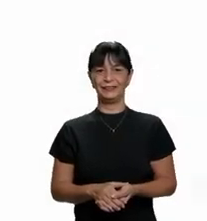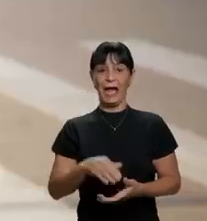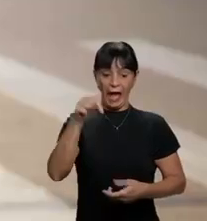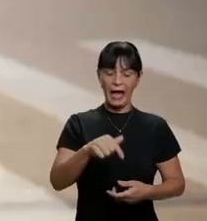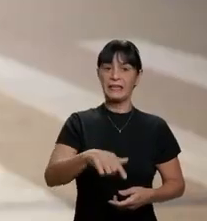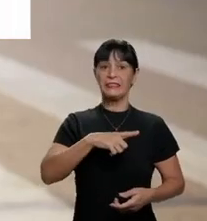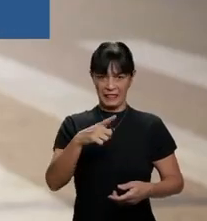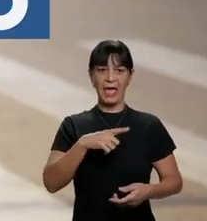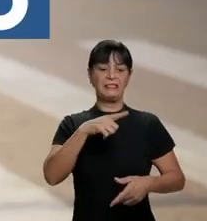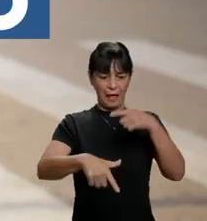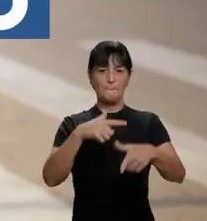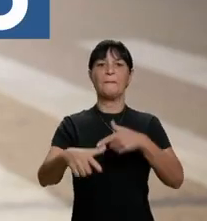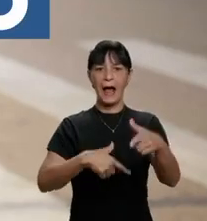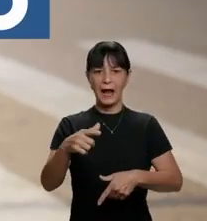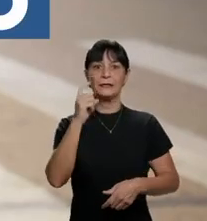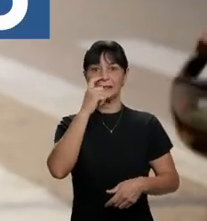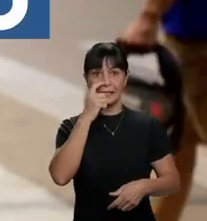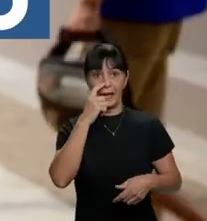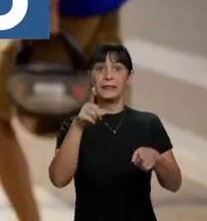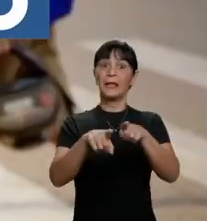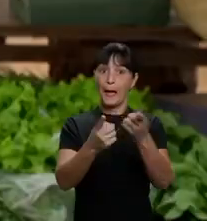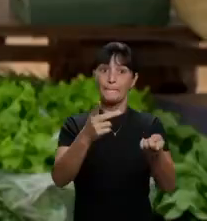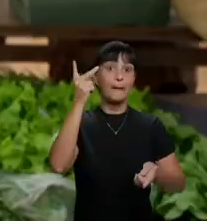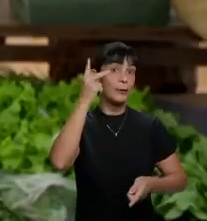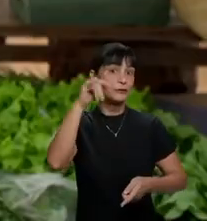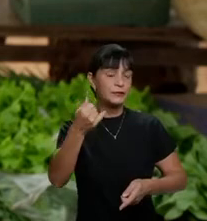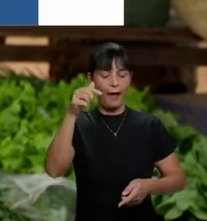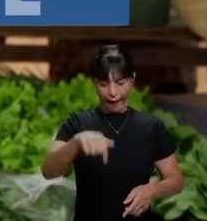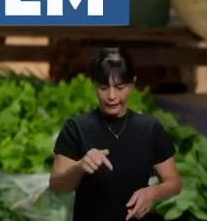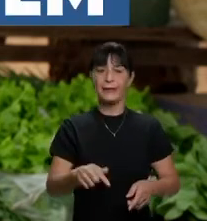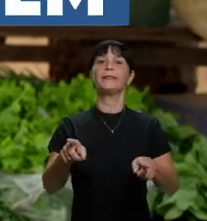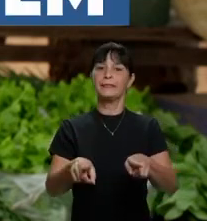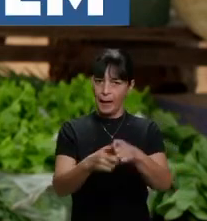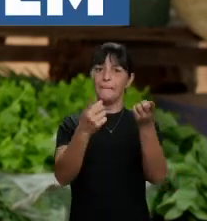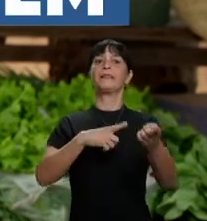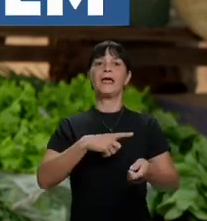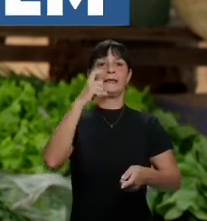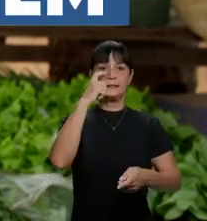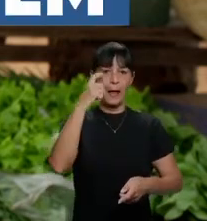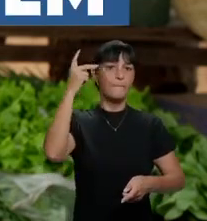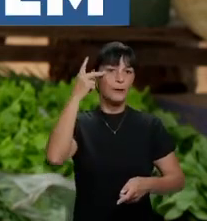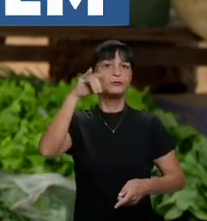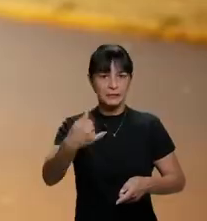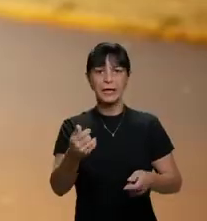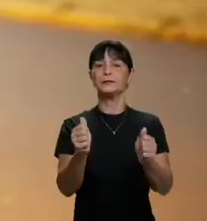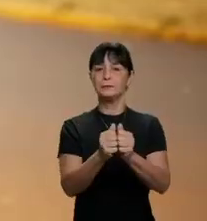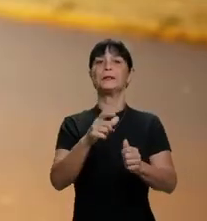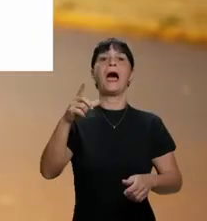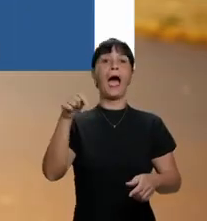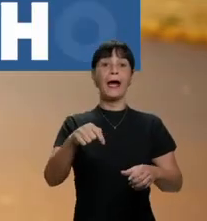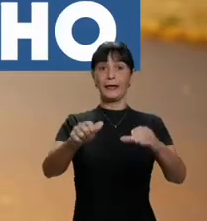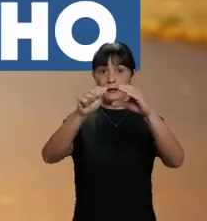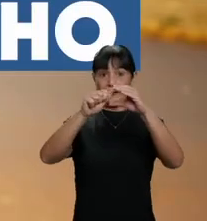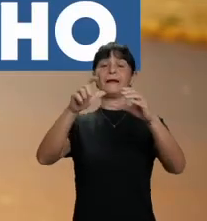Aqui tem trabalho do Zé e do Paulo José. Aqui também tem trabalho do Zé e do Paulo José. No Fred